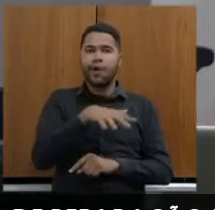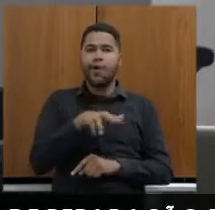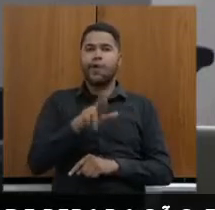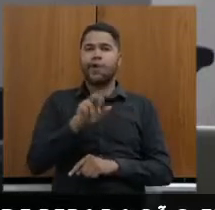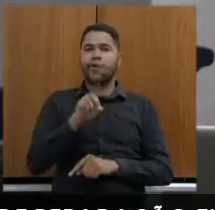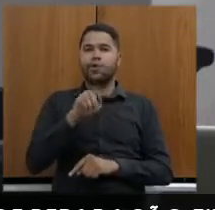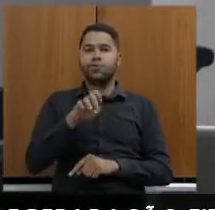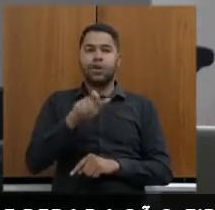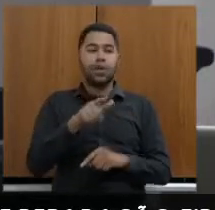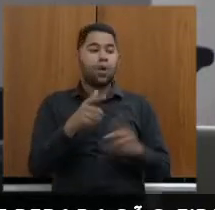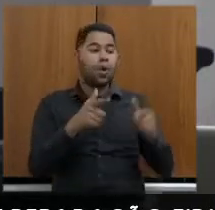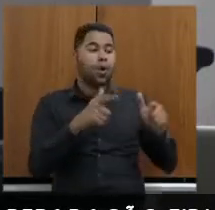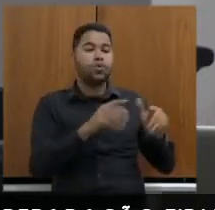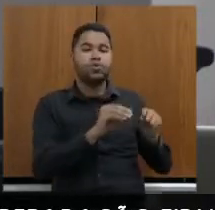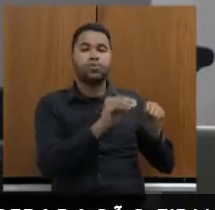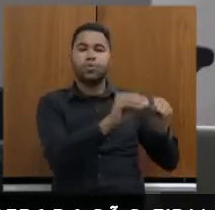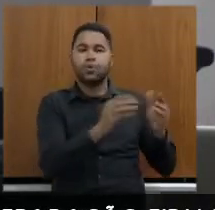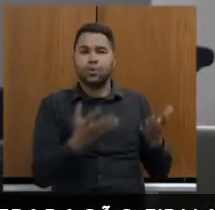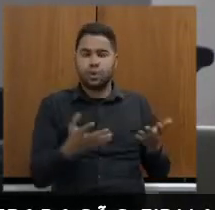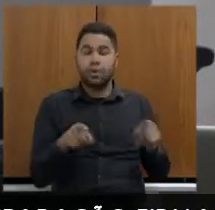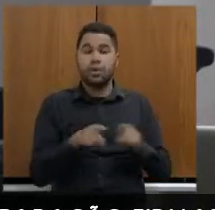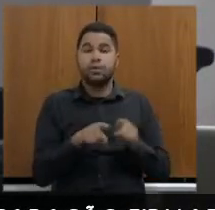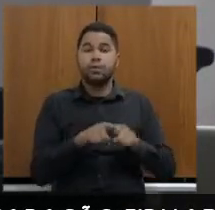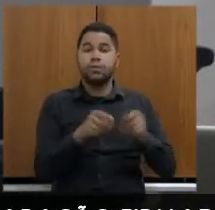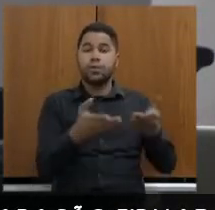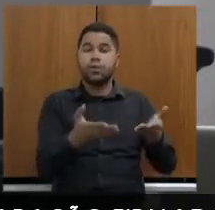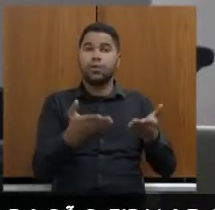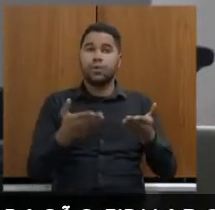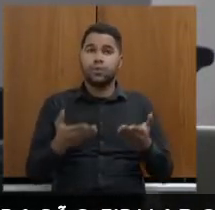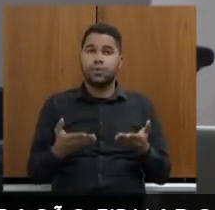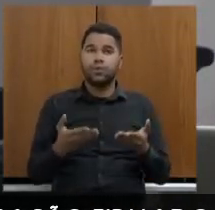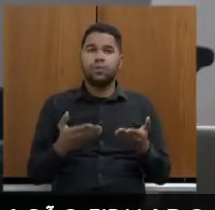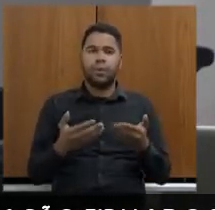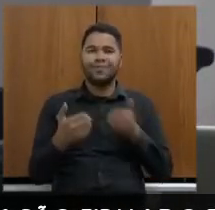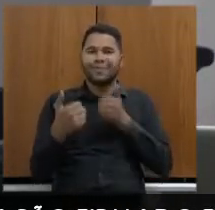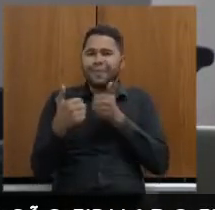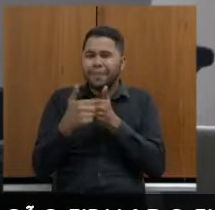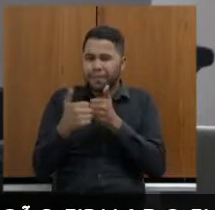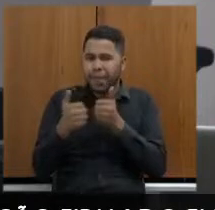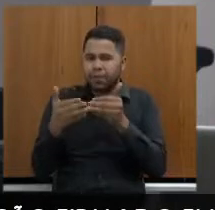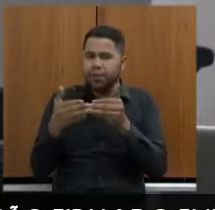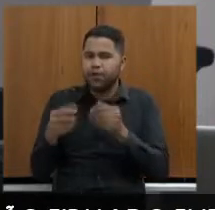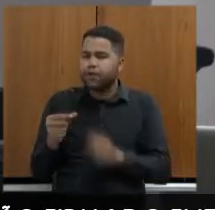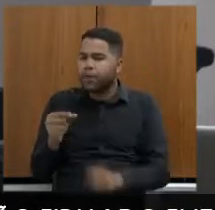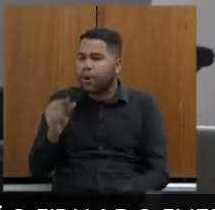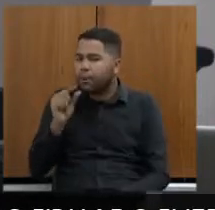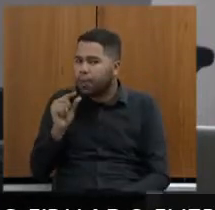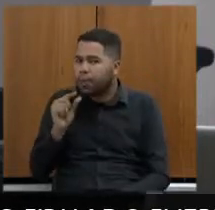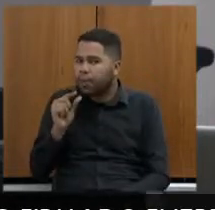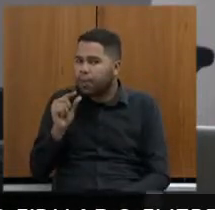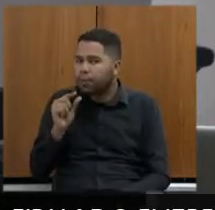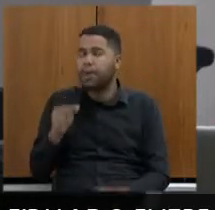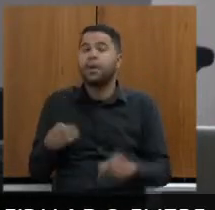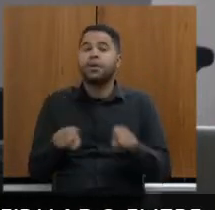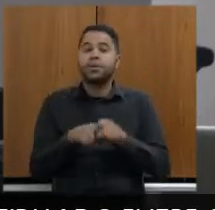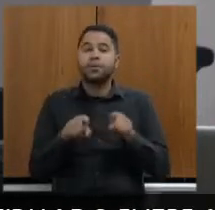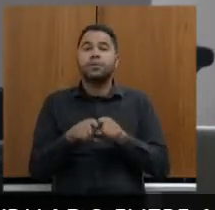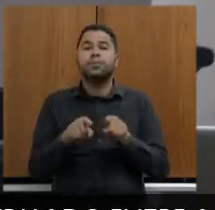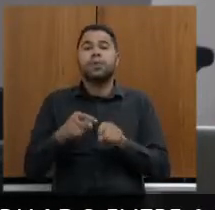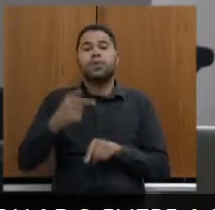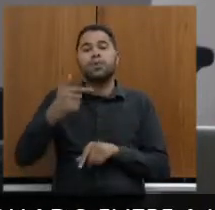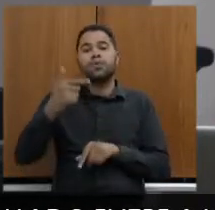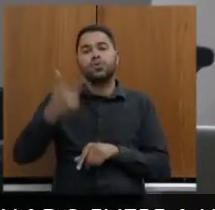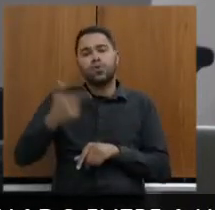também por um convite mais perto o microfone mas também por um convite do subsecretário